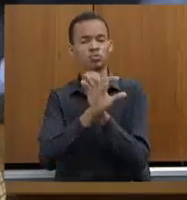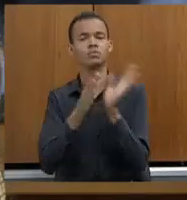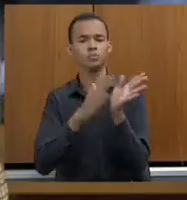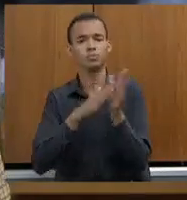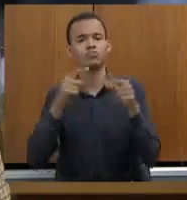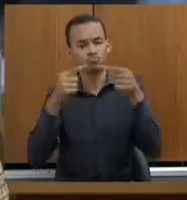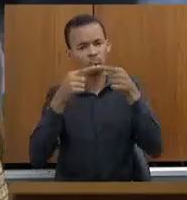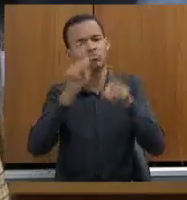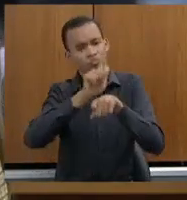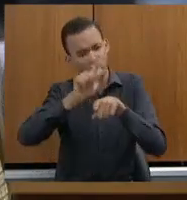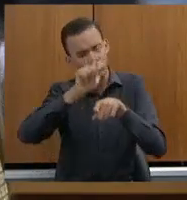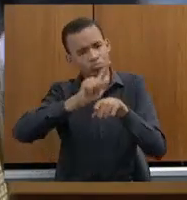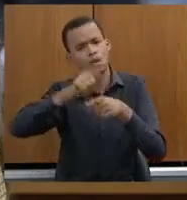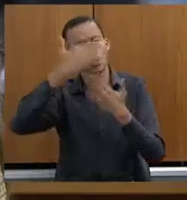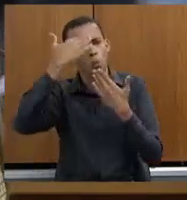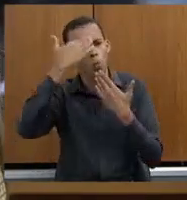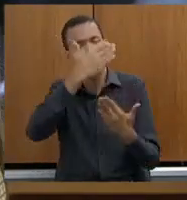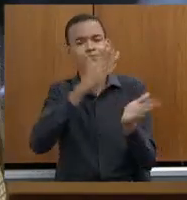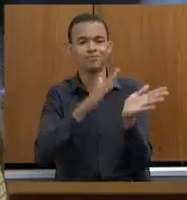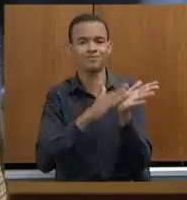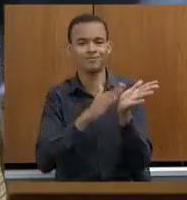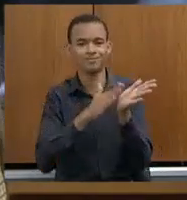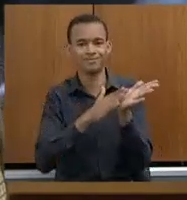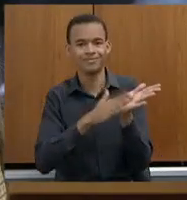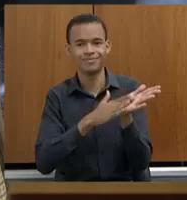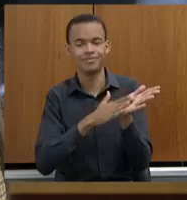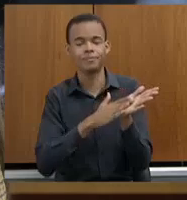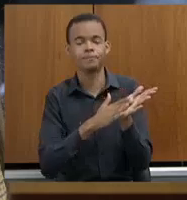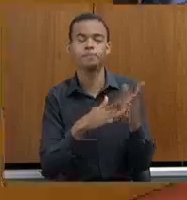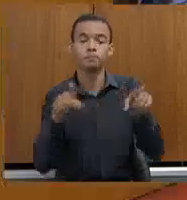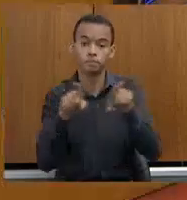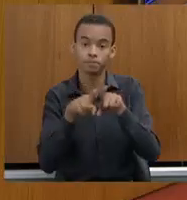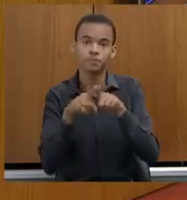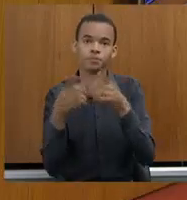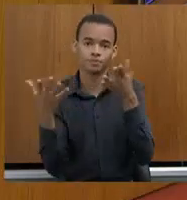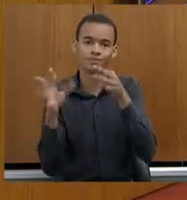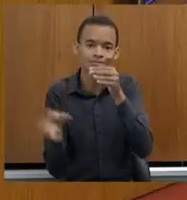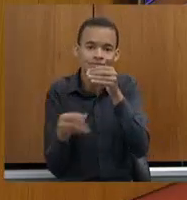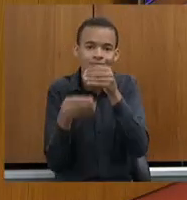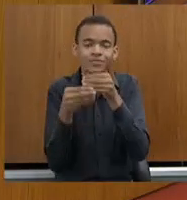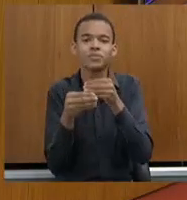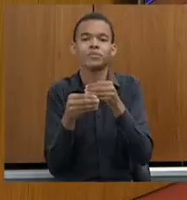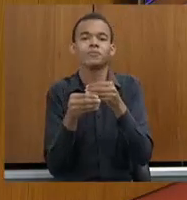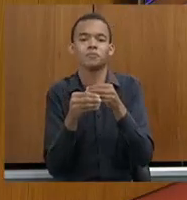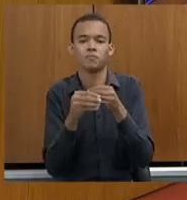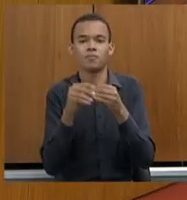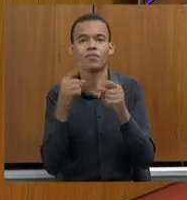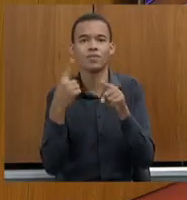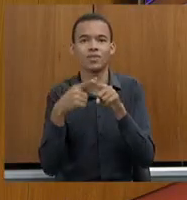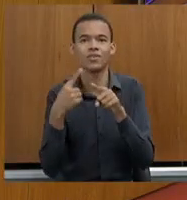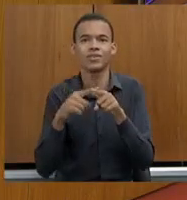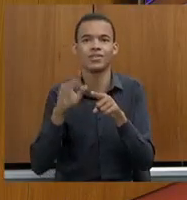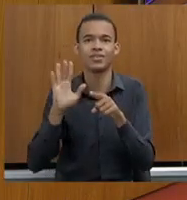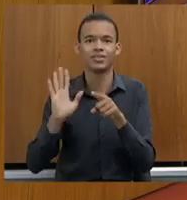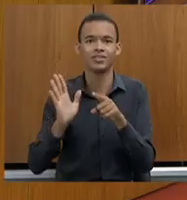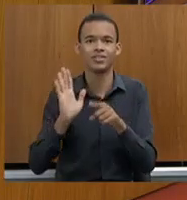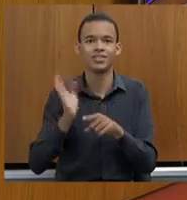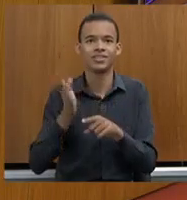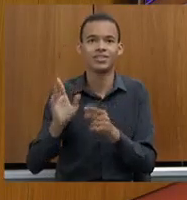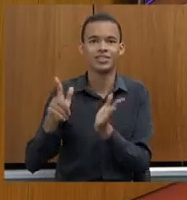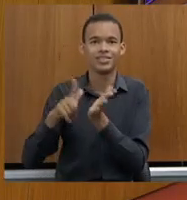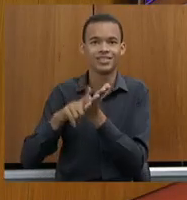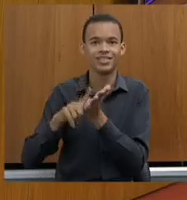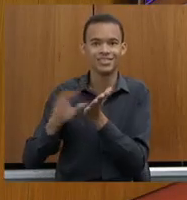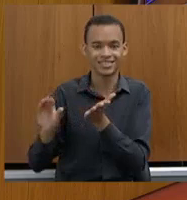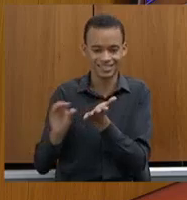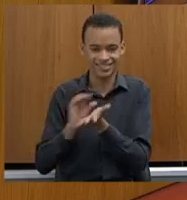Joaquim. Parabéns. E já concluindo aqui, deputado João Leite, porque eu também recebi o papelzinho. Viu? Muito